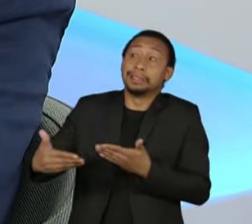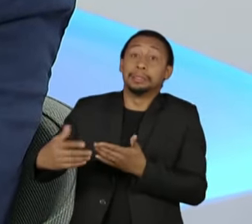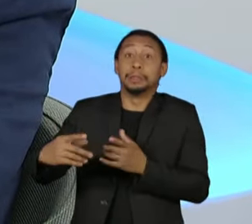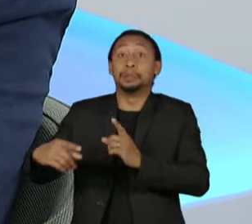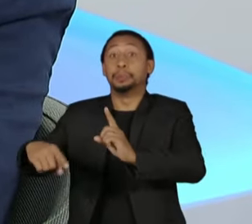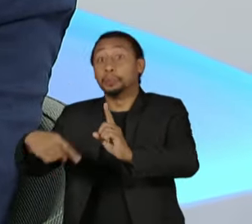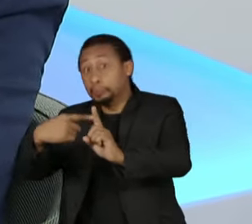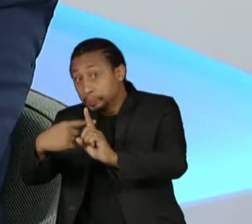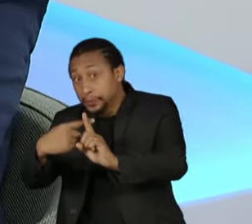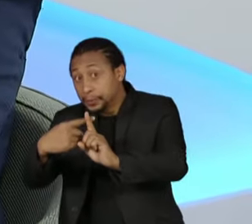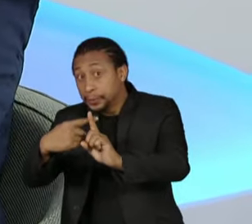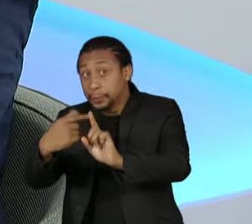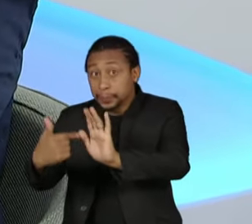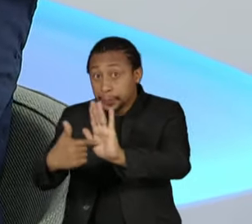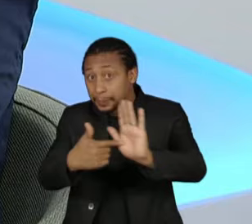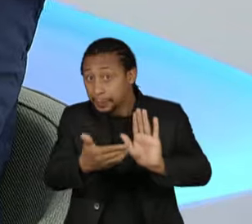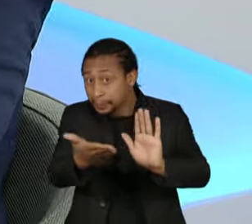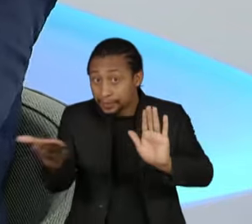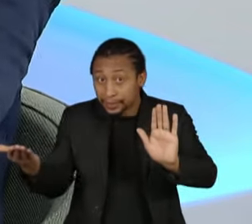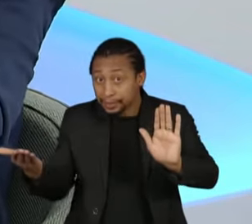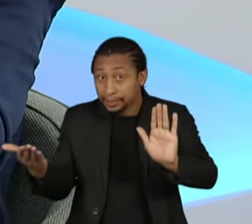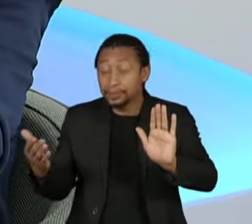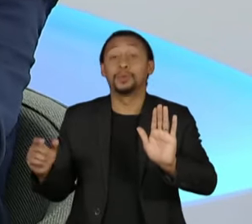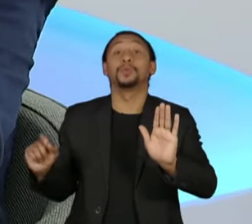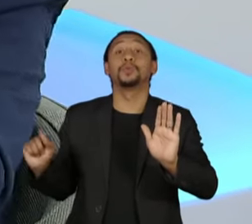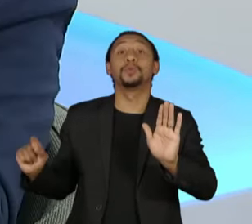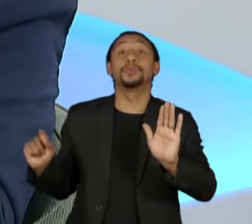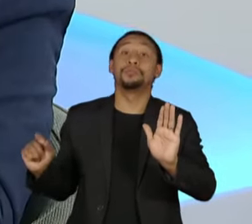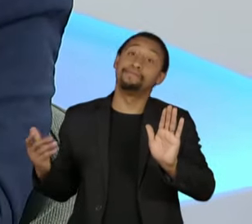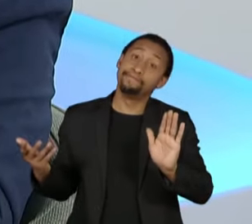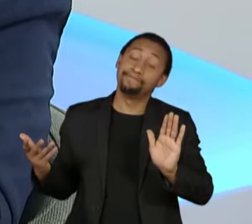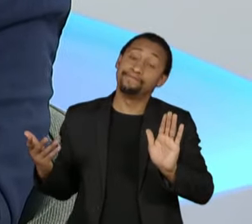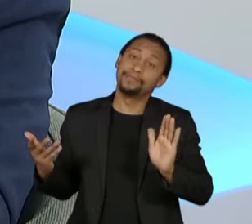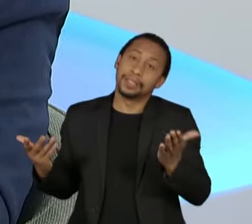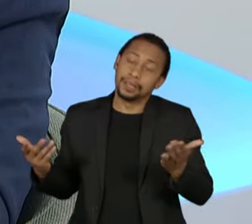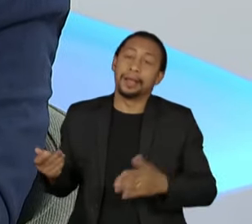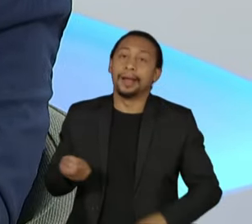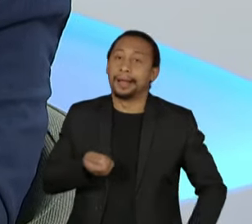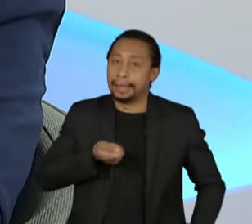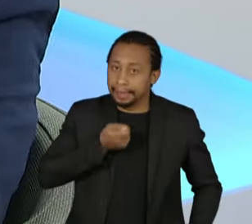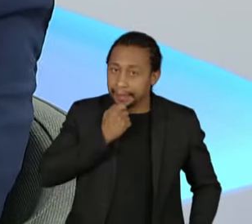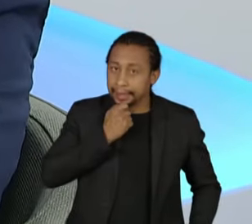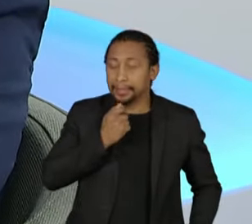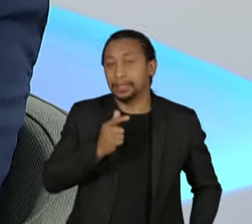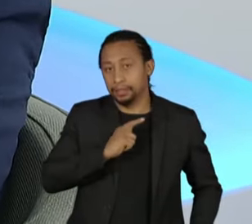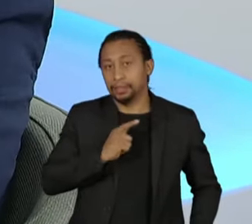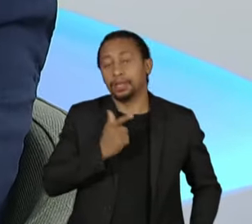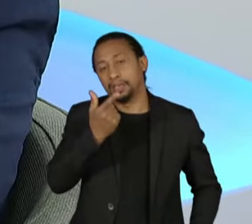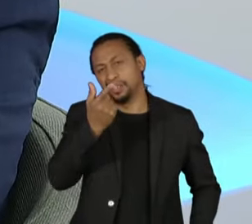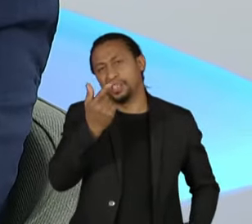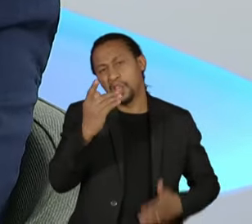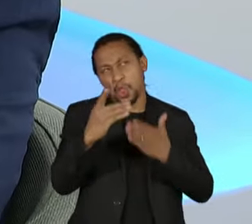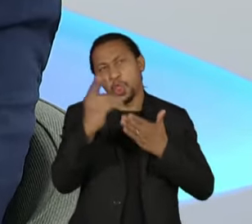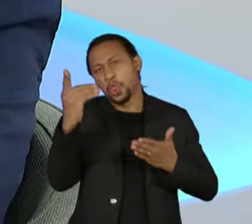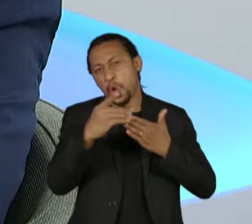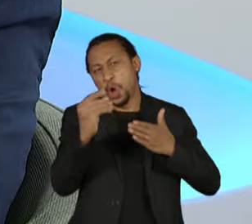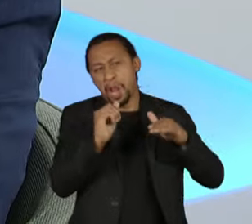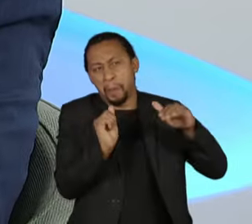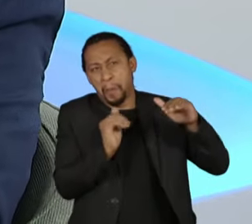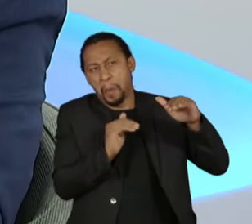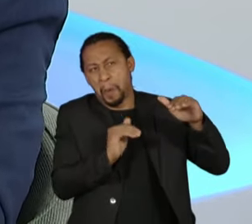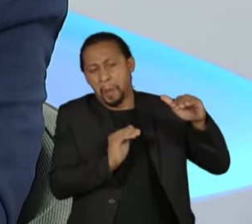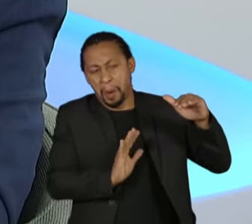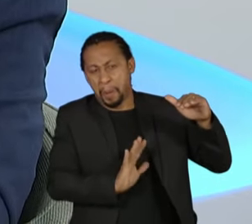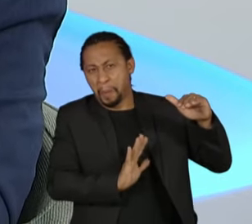registrar é o fato de ainda termos a reserva cambial aí na casa de 330